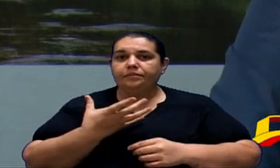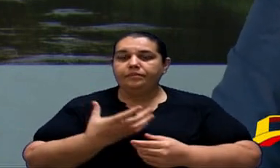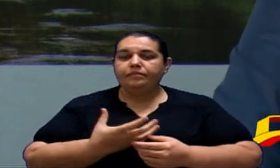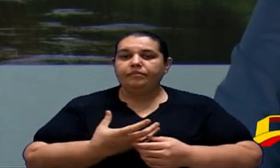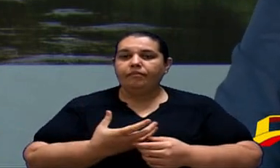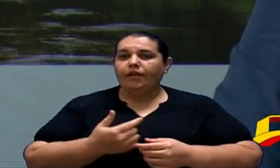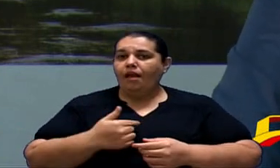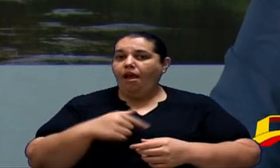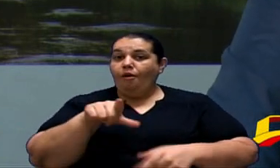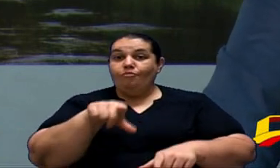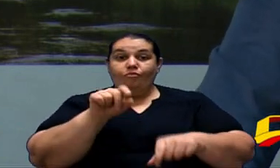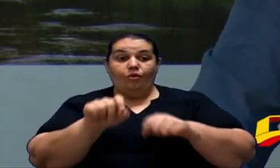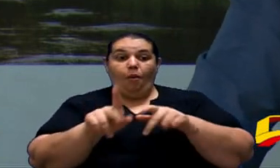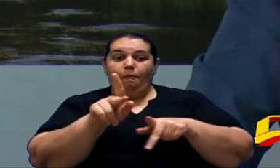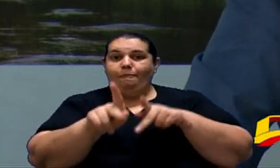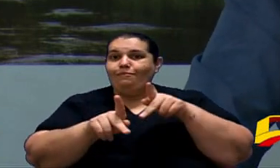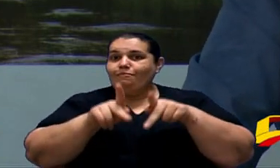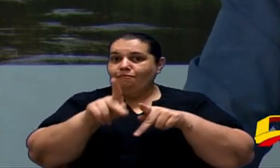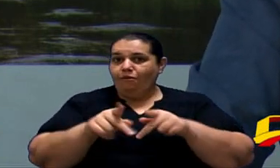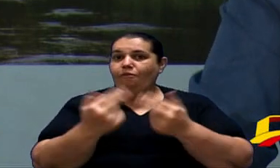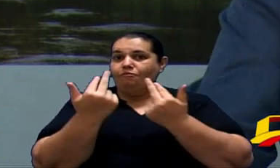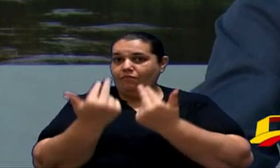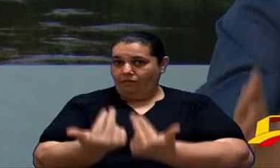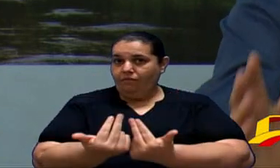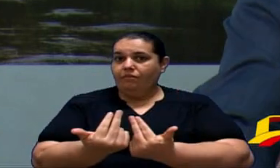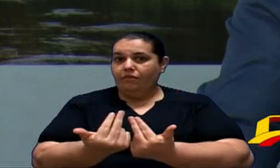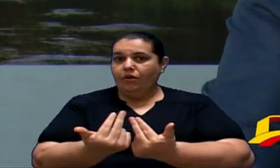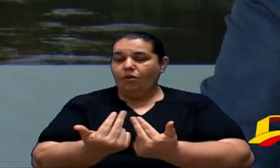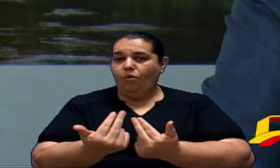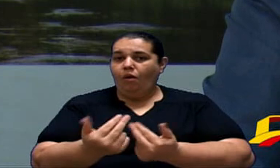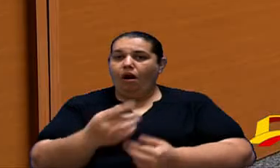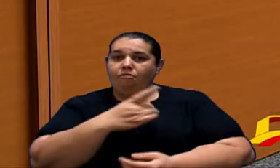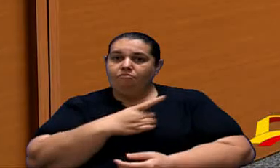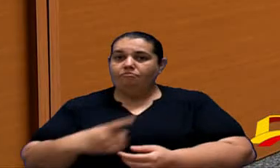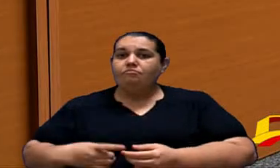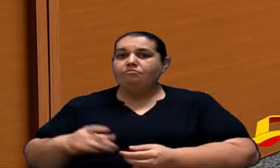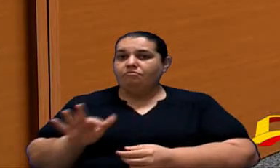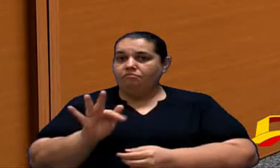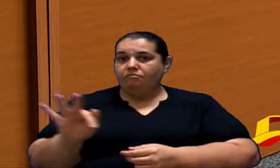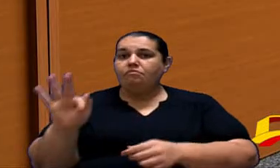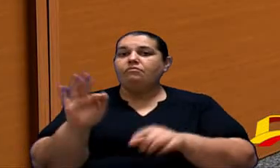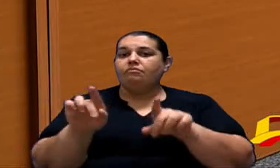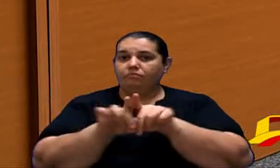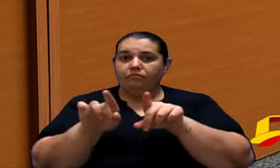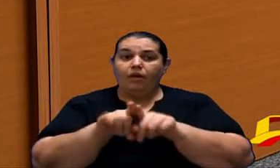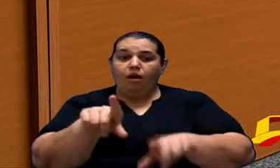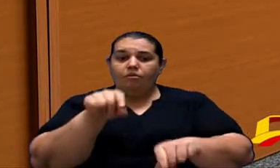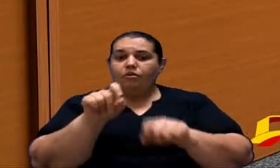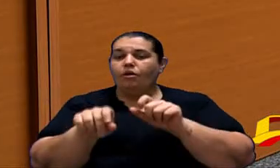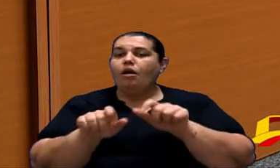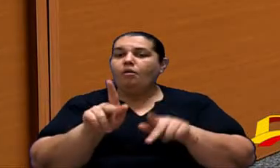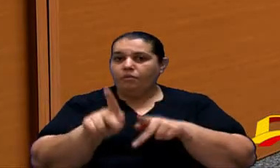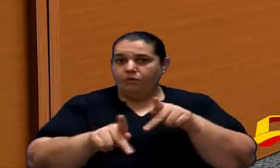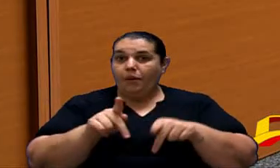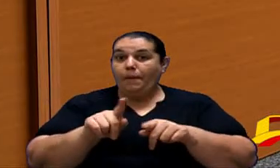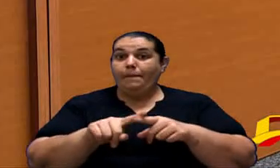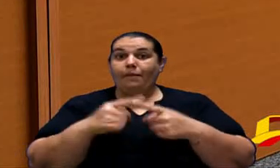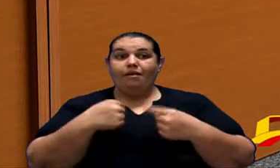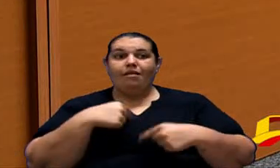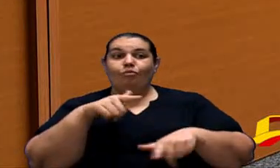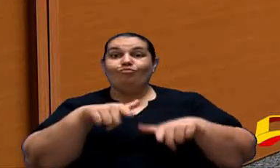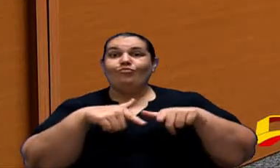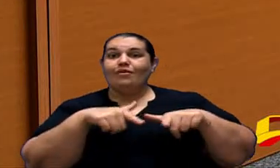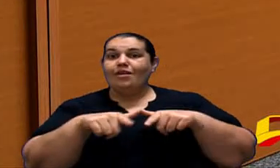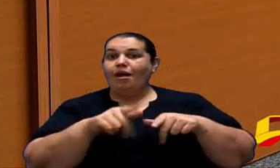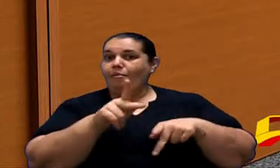Eu fui eleito Pelo povo Igual O nobre deputado Lá também Foi eleito Pelo povo Mas eu trabalho Para o povo